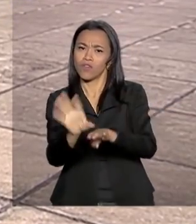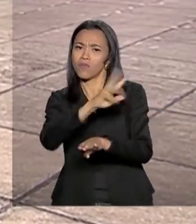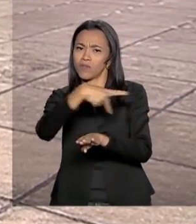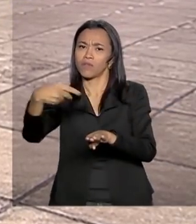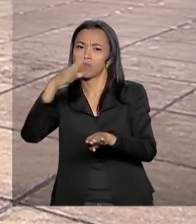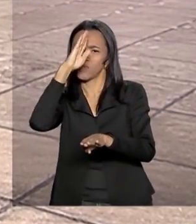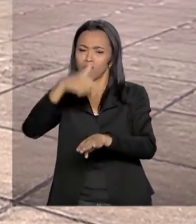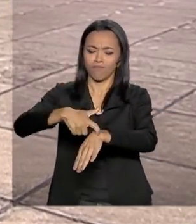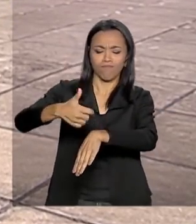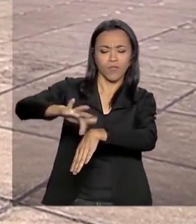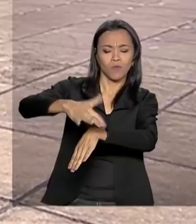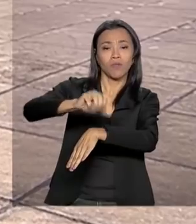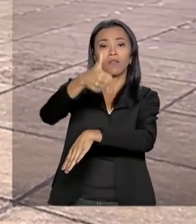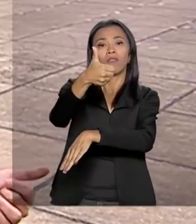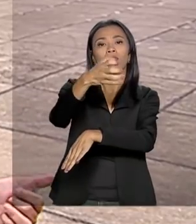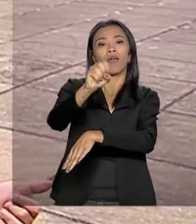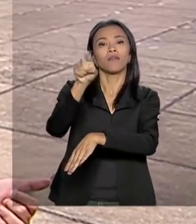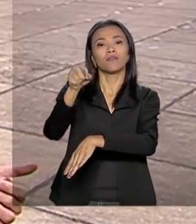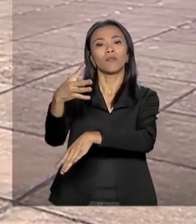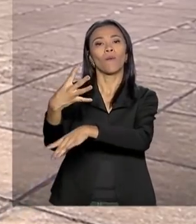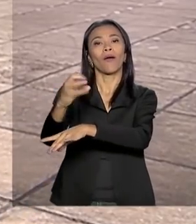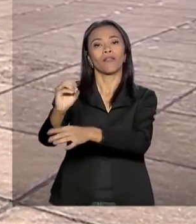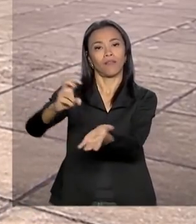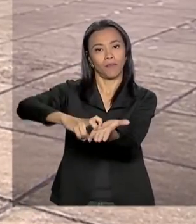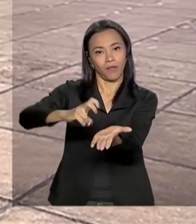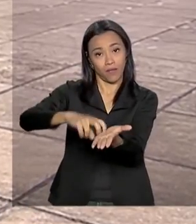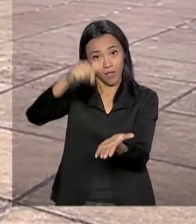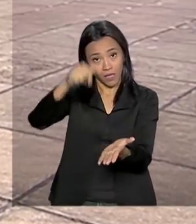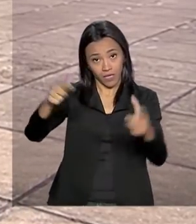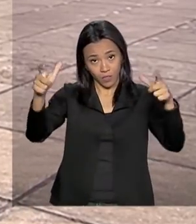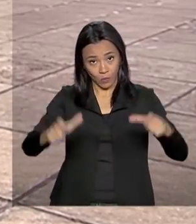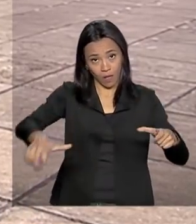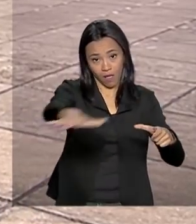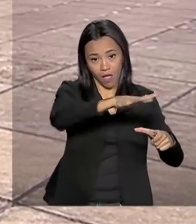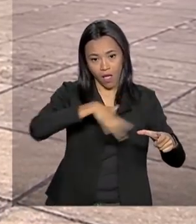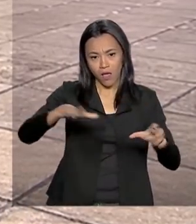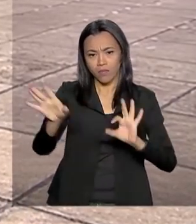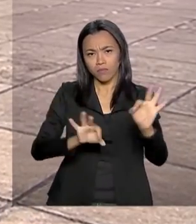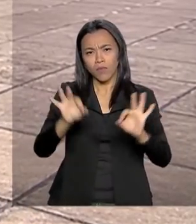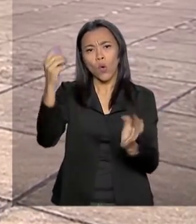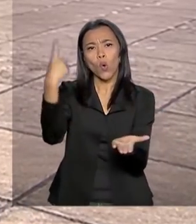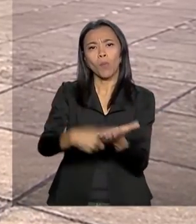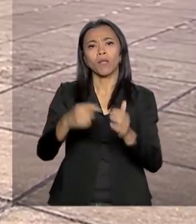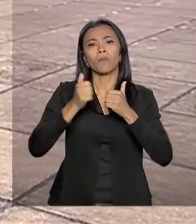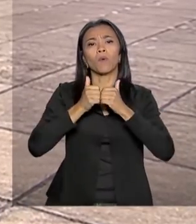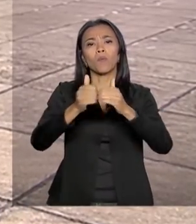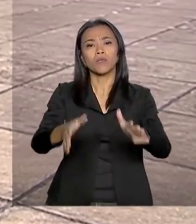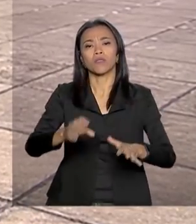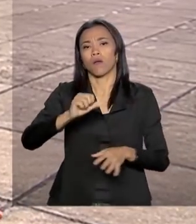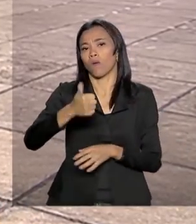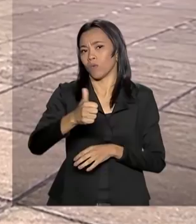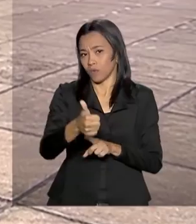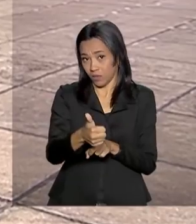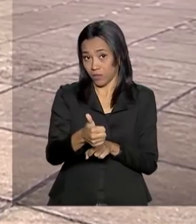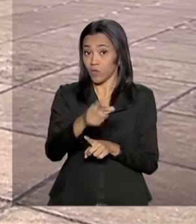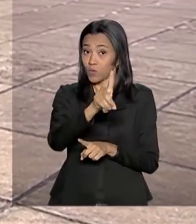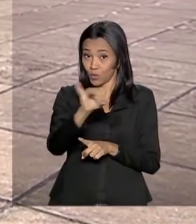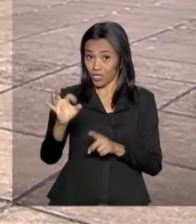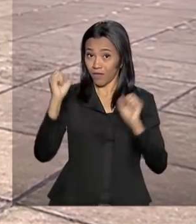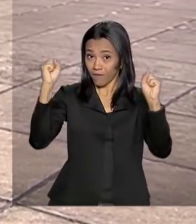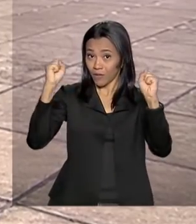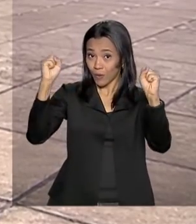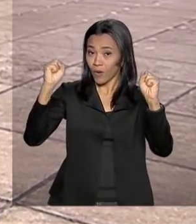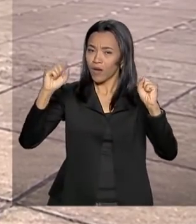volta das 10h40 da manhã. E o evento aqui no Aterro do Flamengo está marcado para começar às 11h. O Dia da Vitória